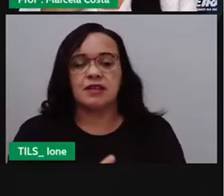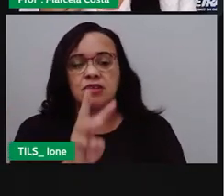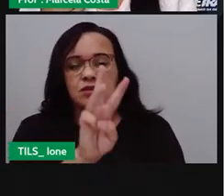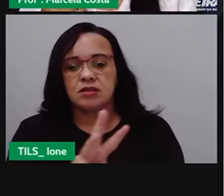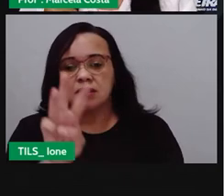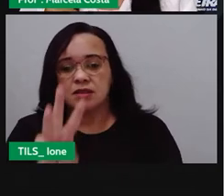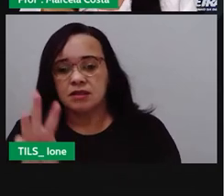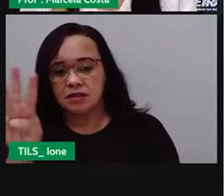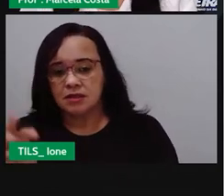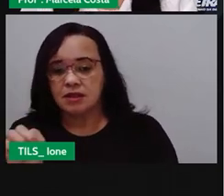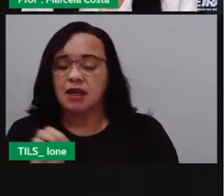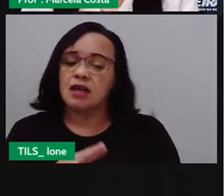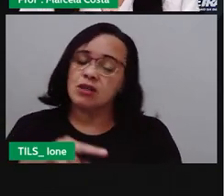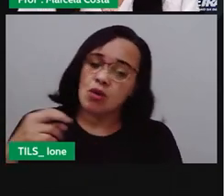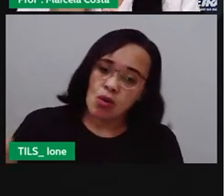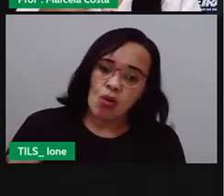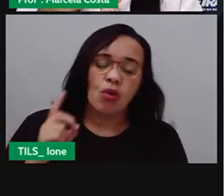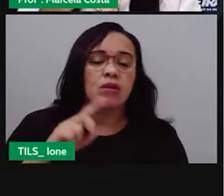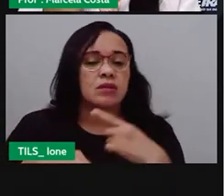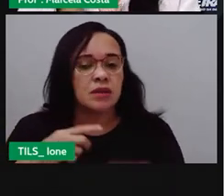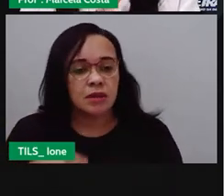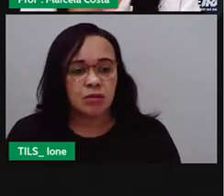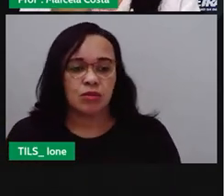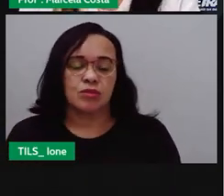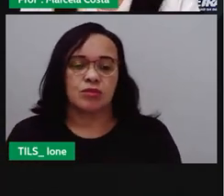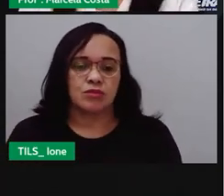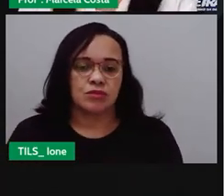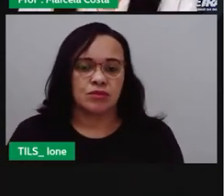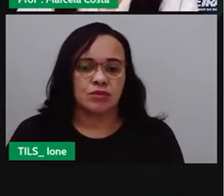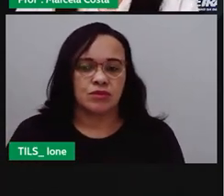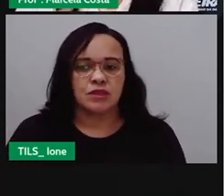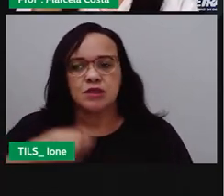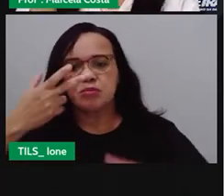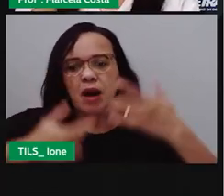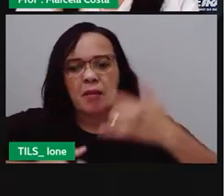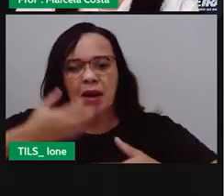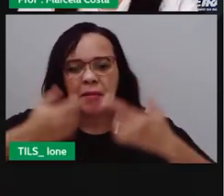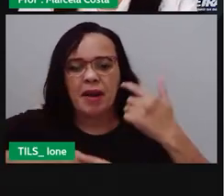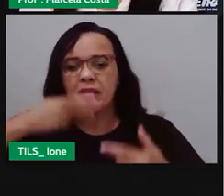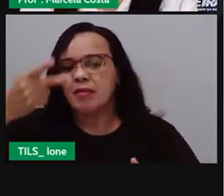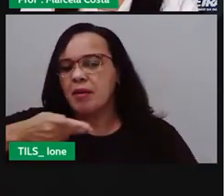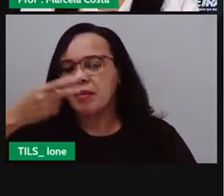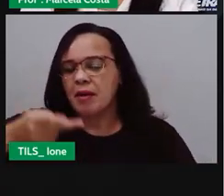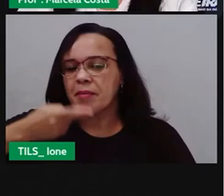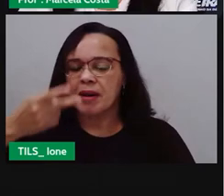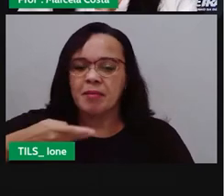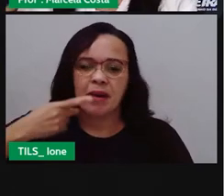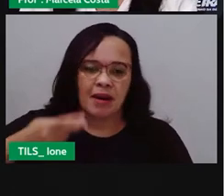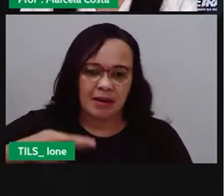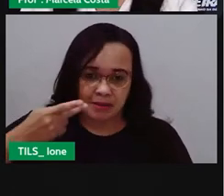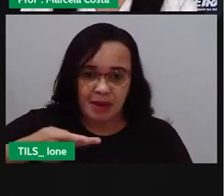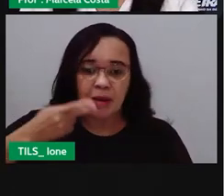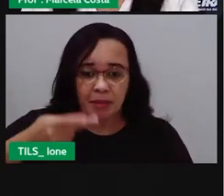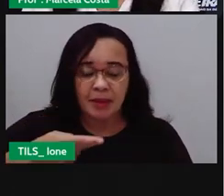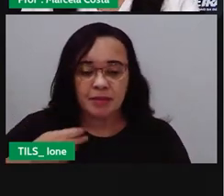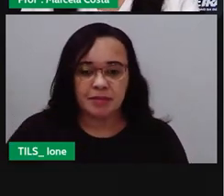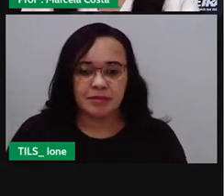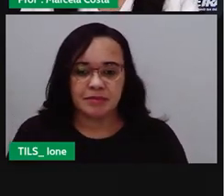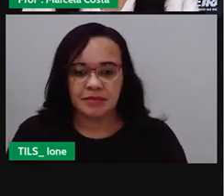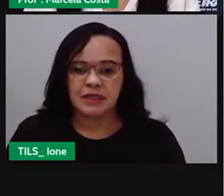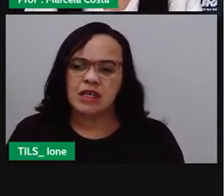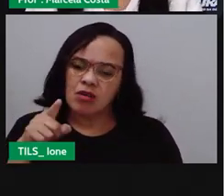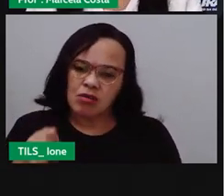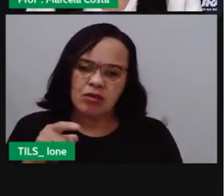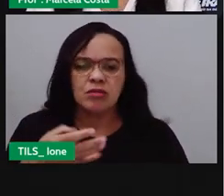gravar um áudio por exemplo dizendo ali o que você conhece daquele lugar convidando ali o